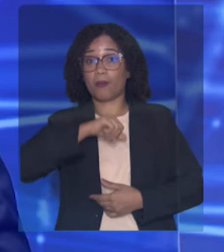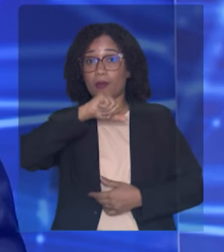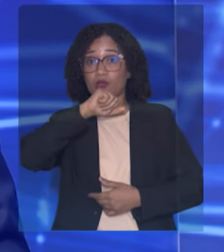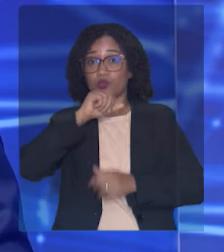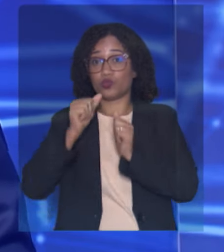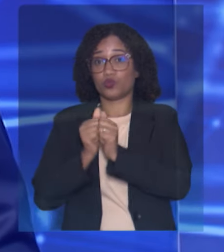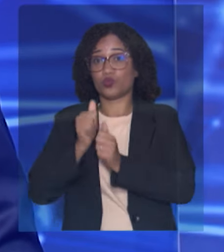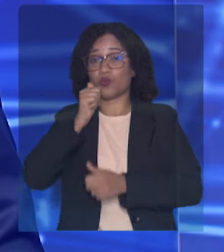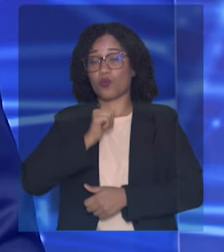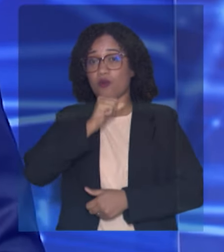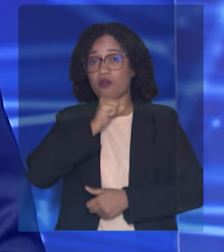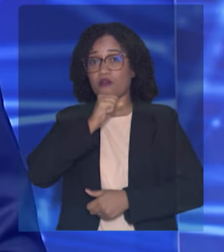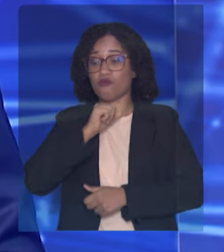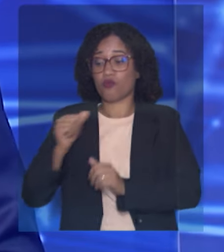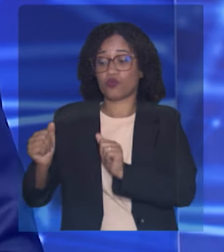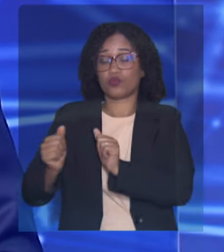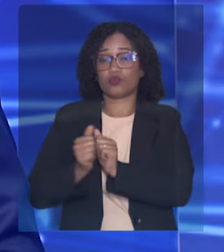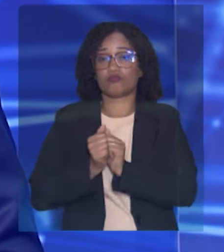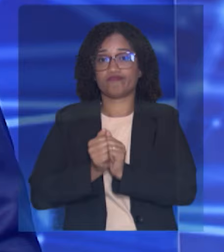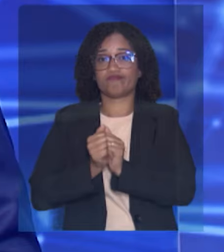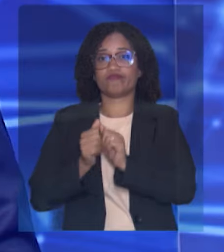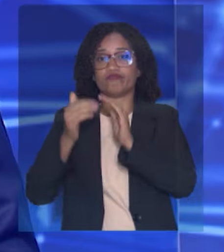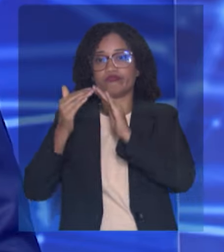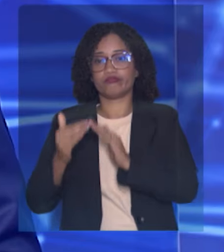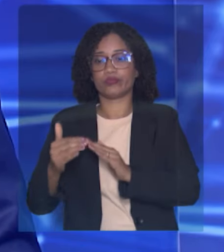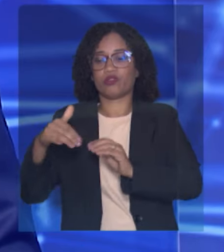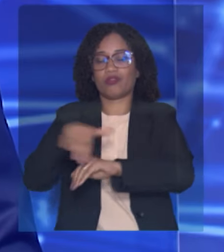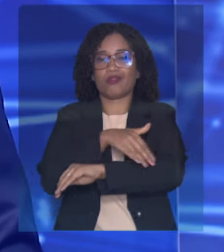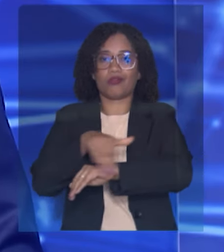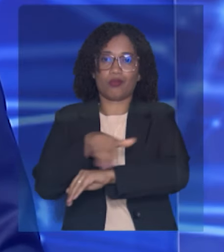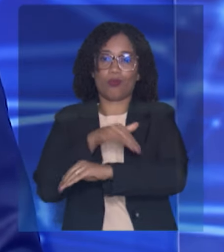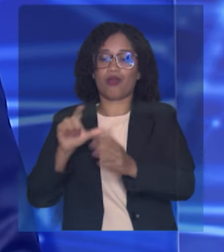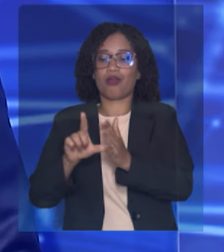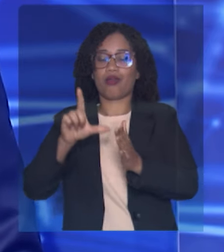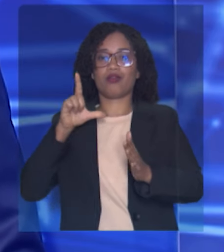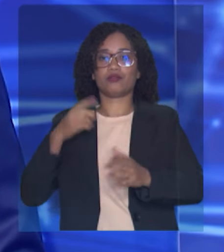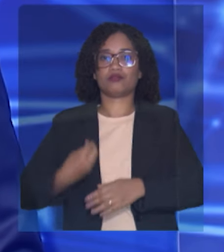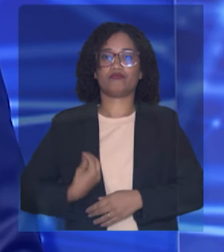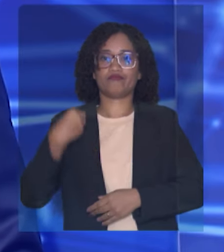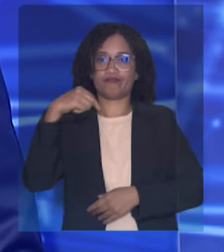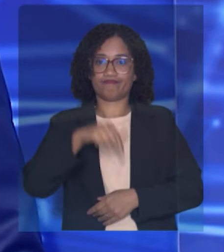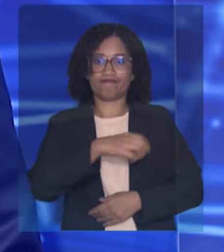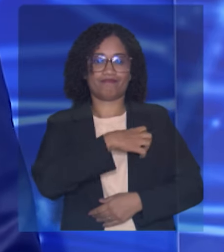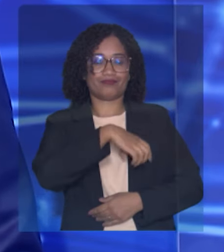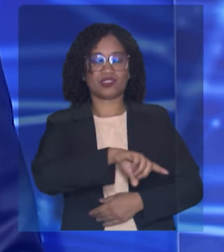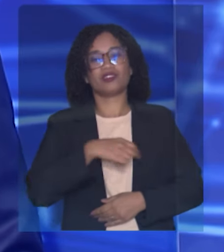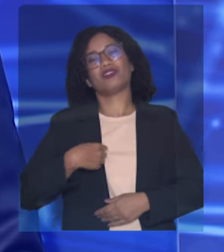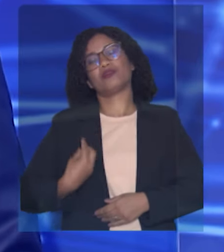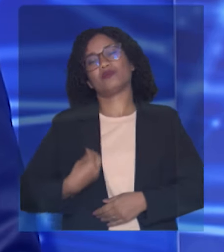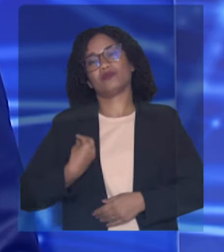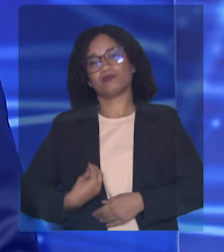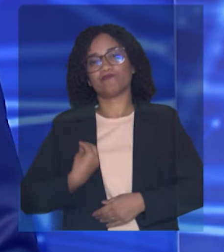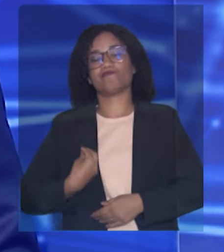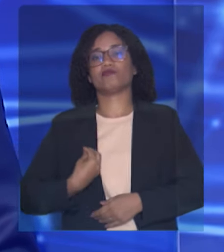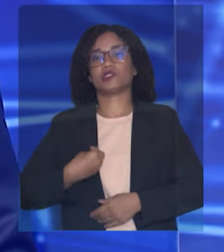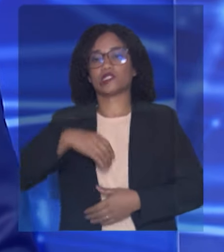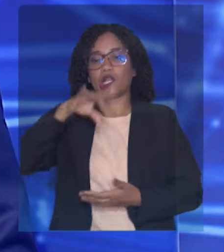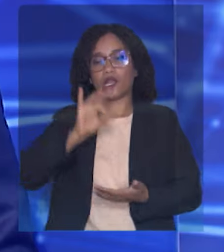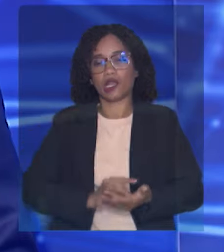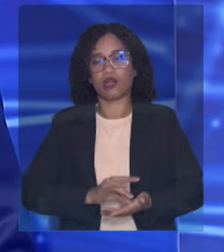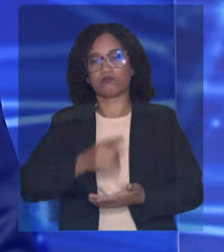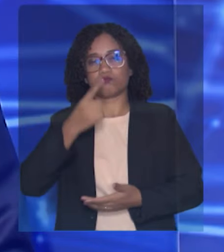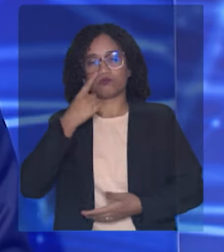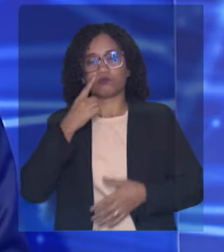para Salvador. E isso é algo com que eu convivi a minha vida, conhecendo essa realidade, com muita dor, com muito sofrimento, e,